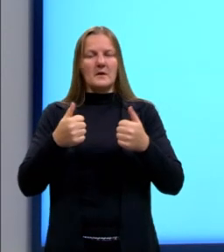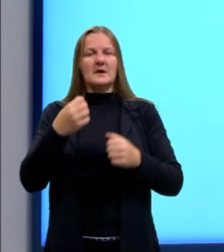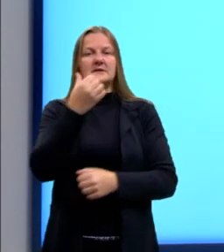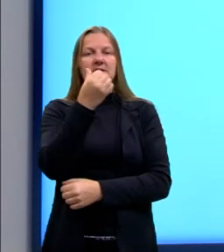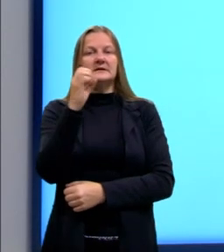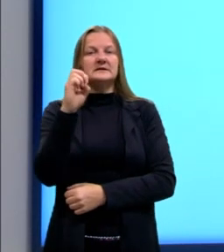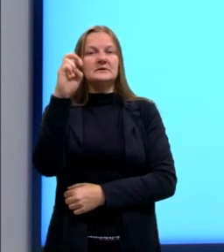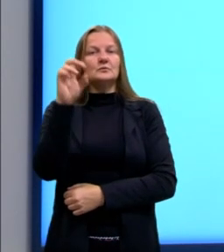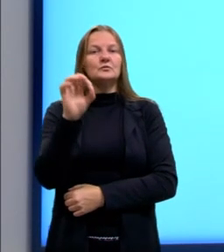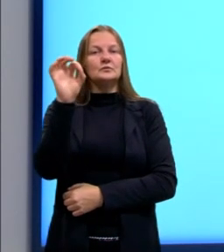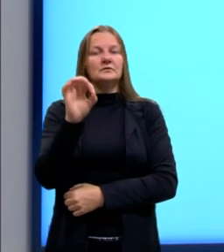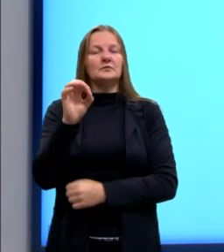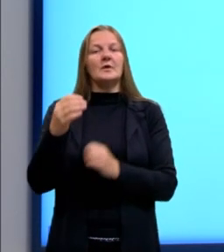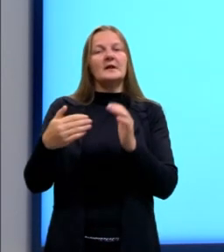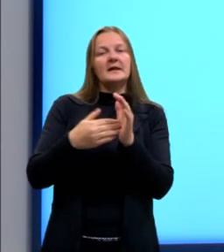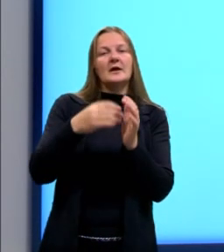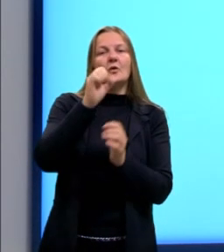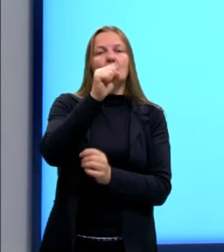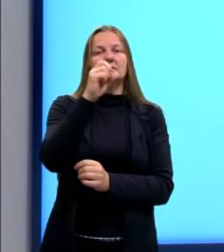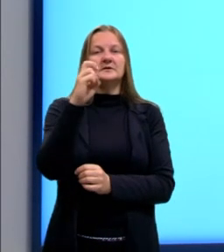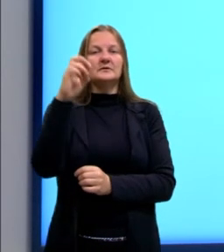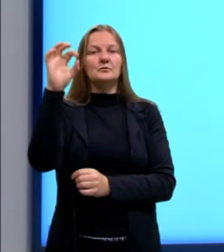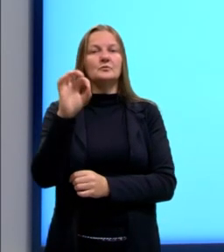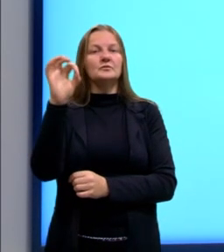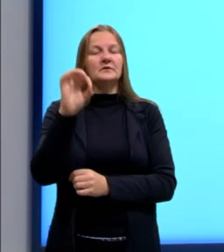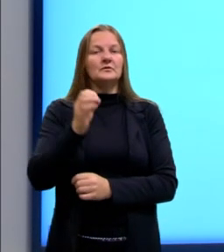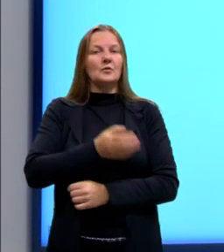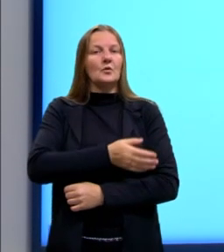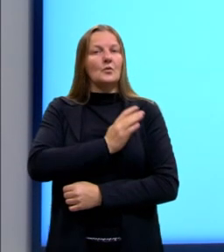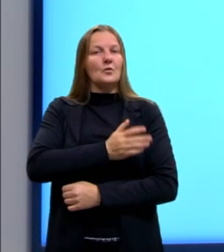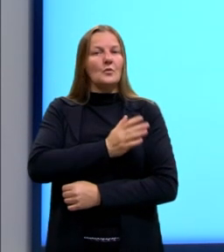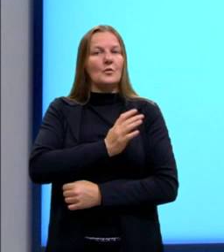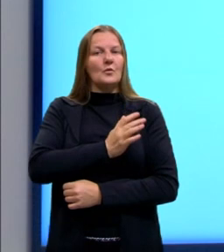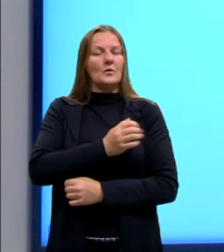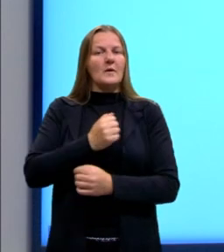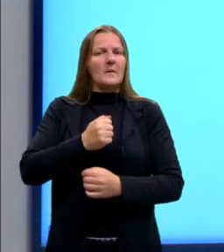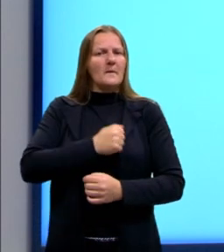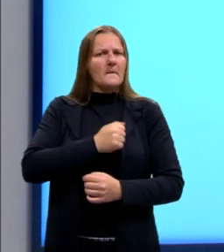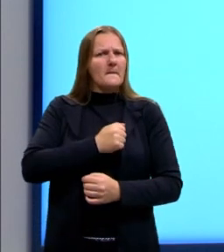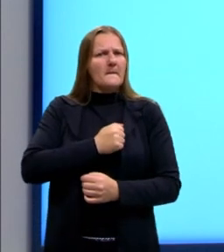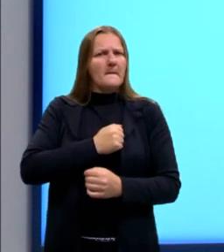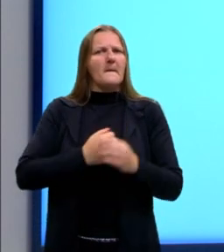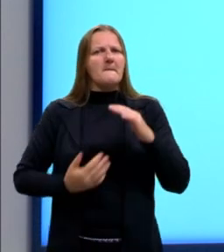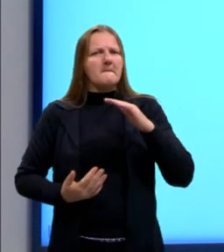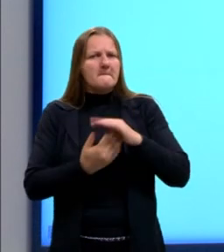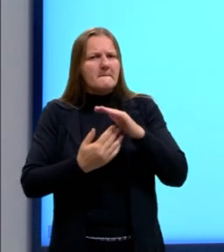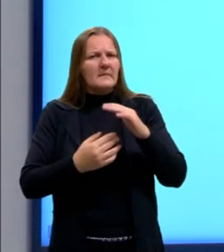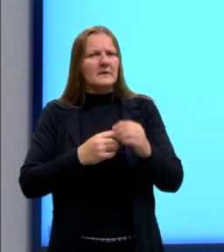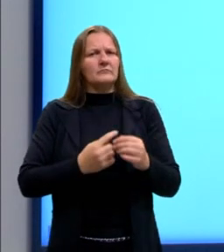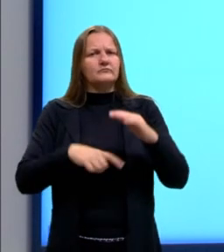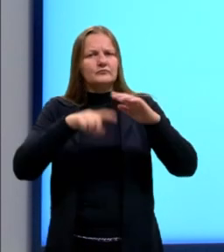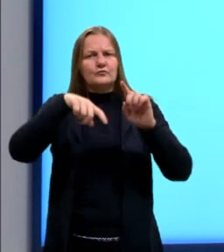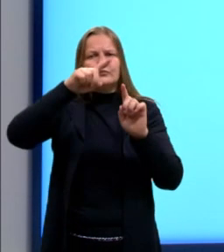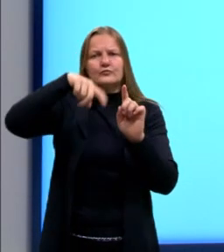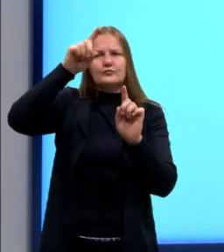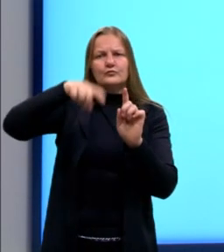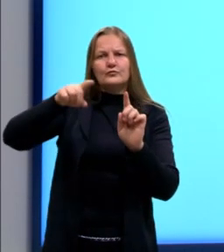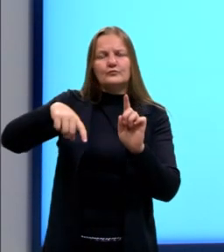% e 85% da frequência cardíaca máxima. Ela é dada por FC